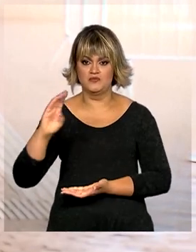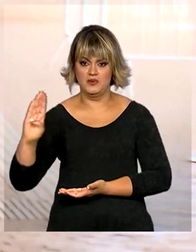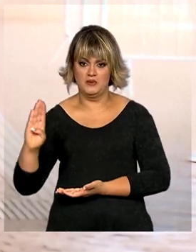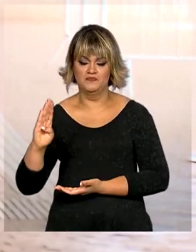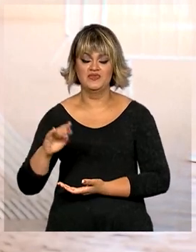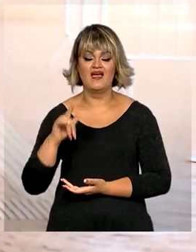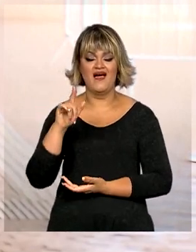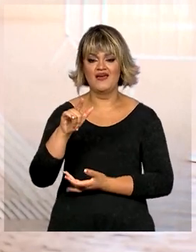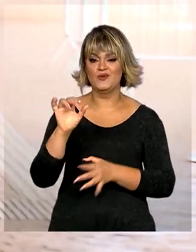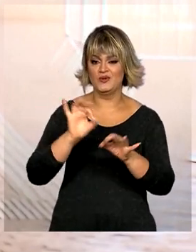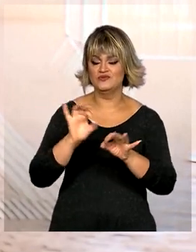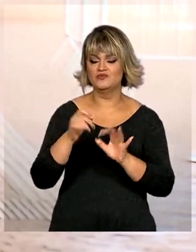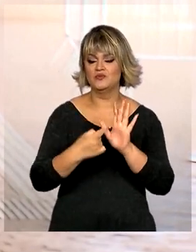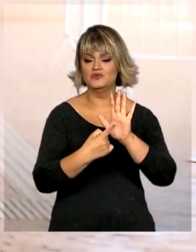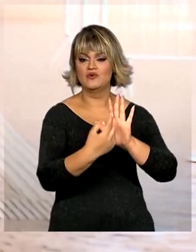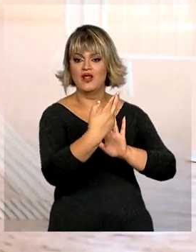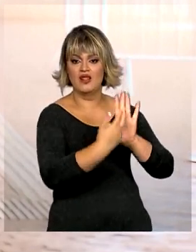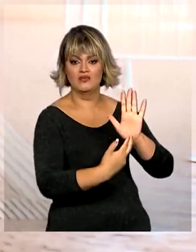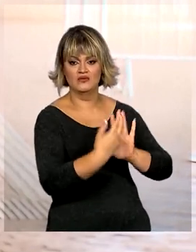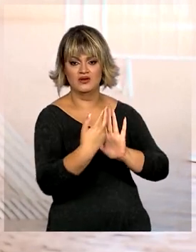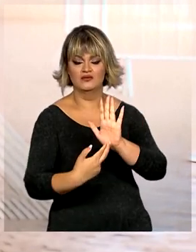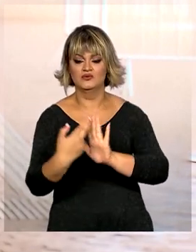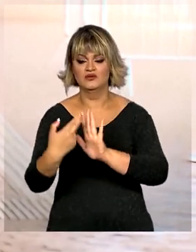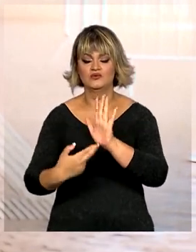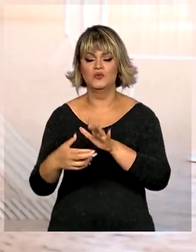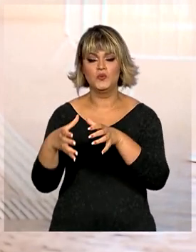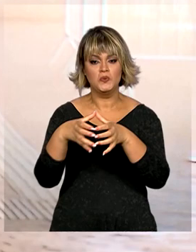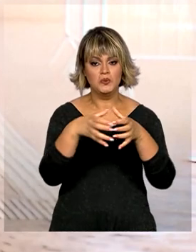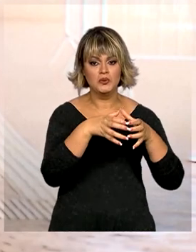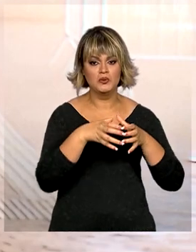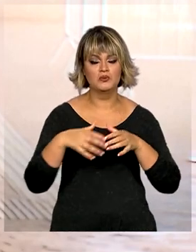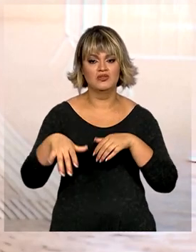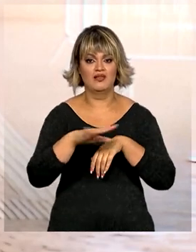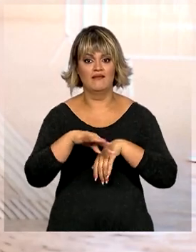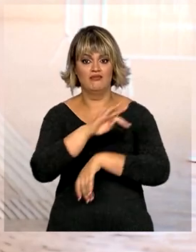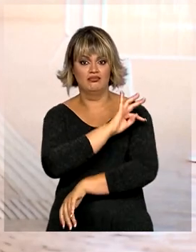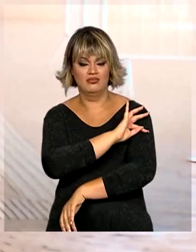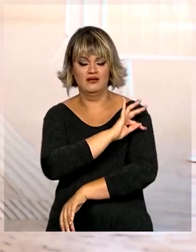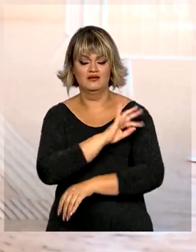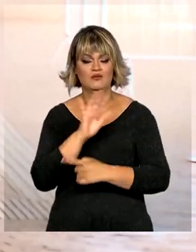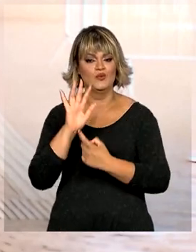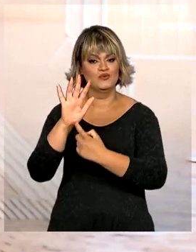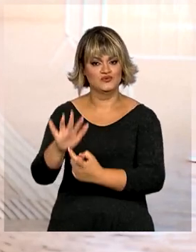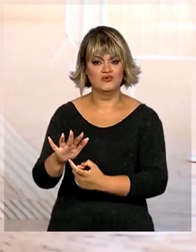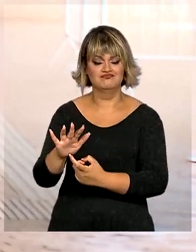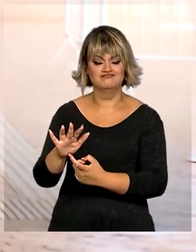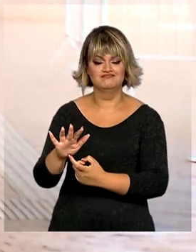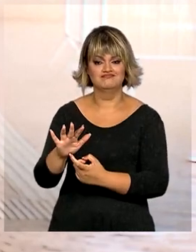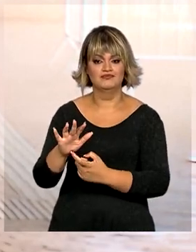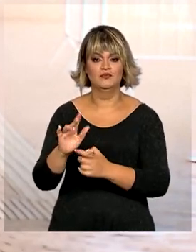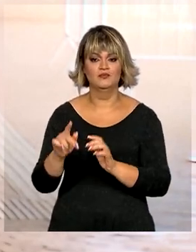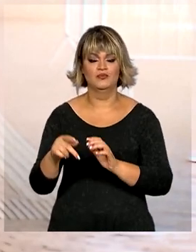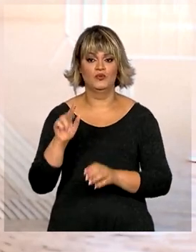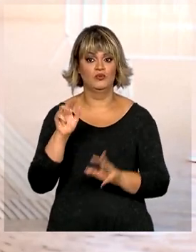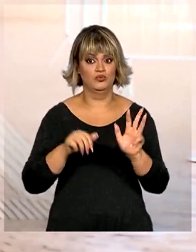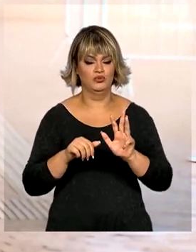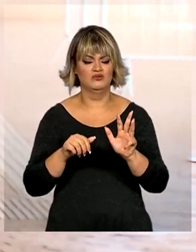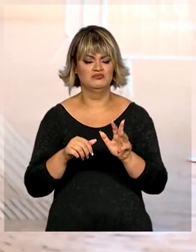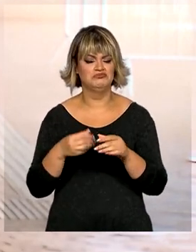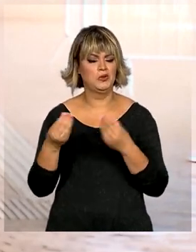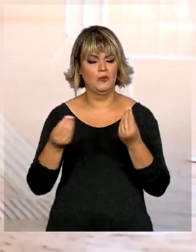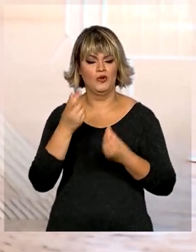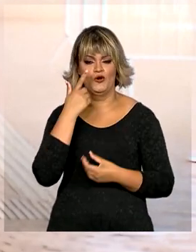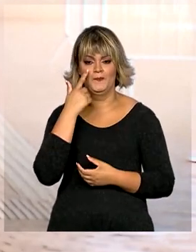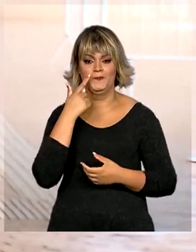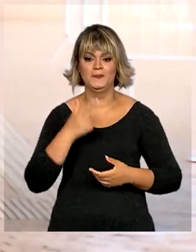este evento, um relatório com o diagnóstico dos grupos técnicos foi entregue ao presidente eleito. Vamos ver mais detalhes na